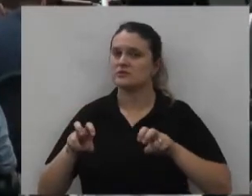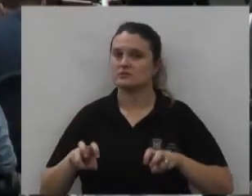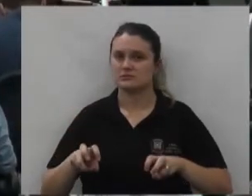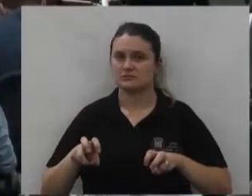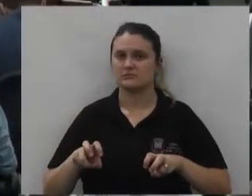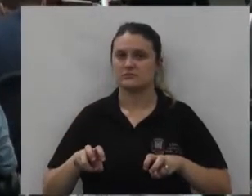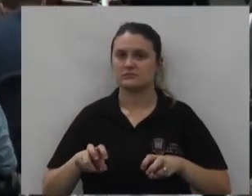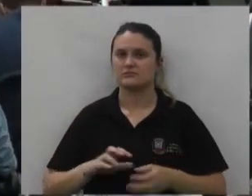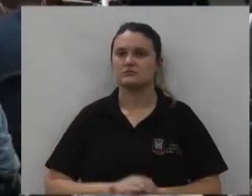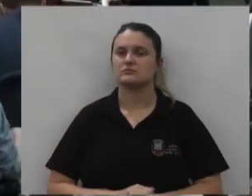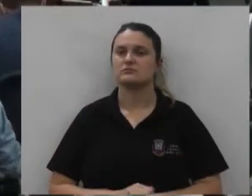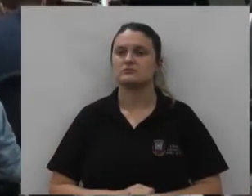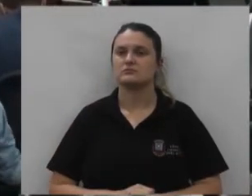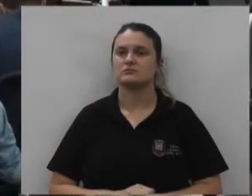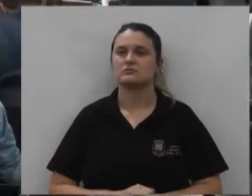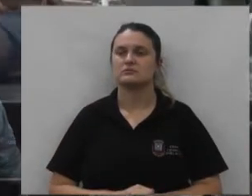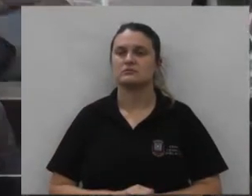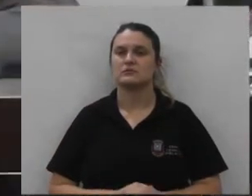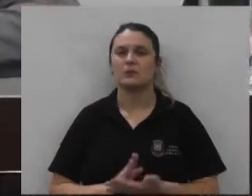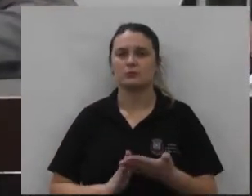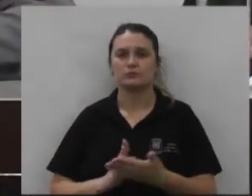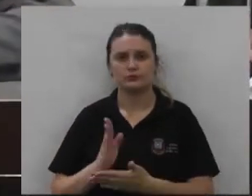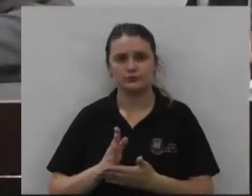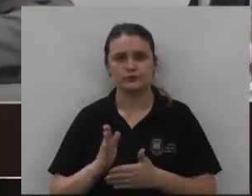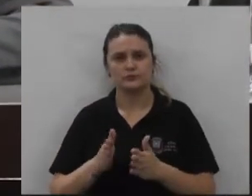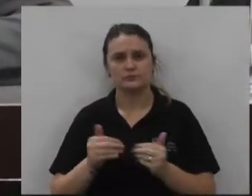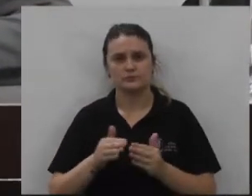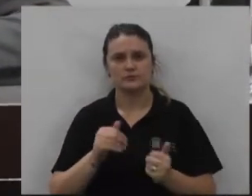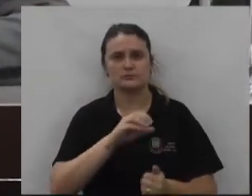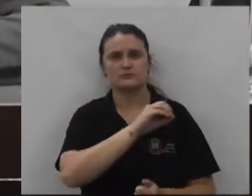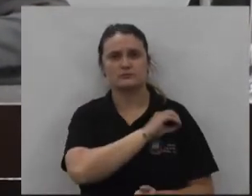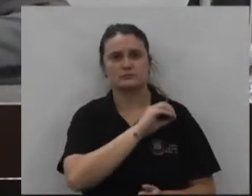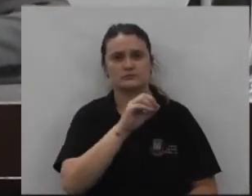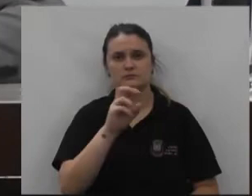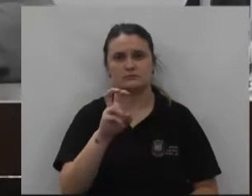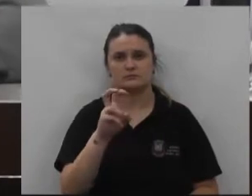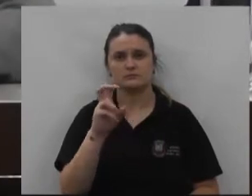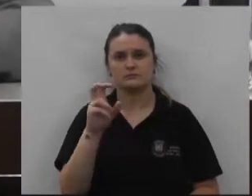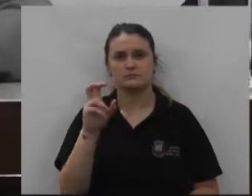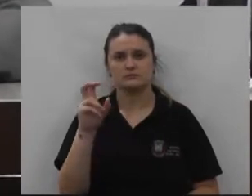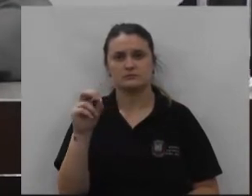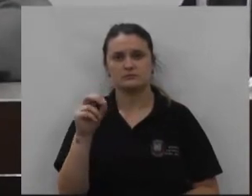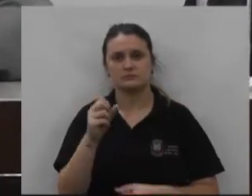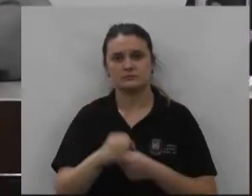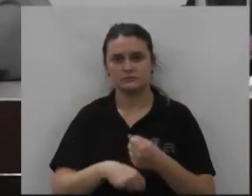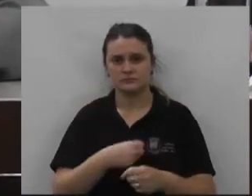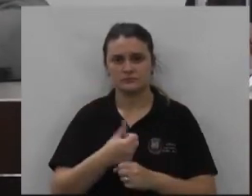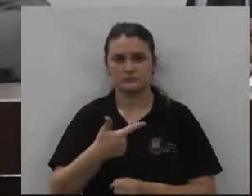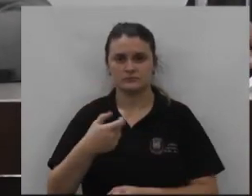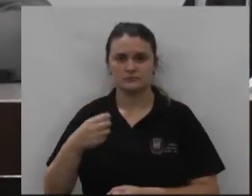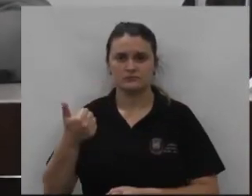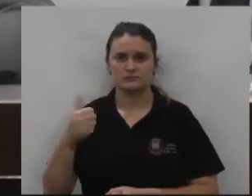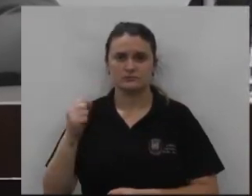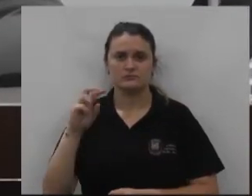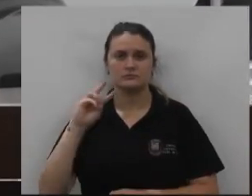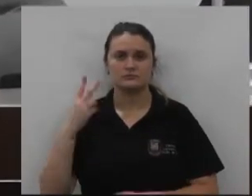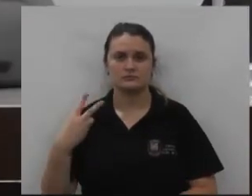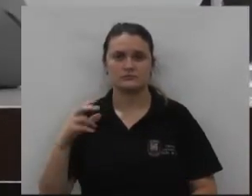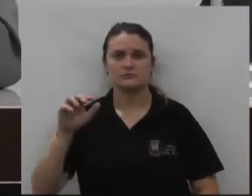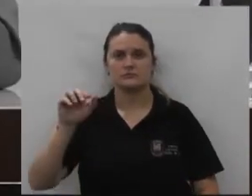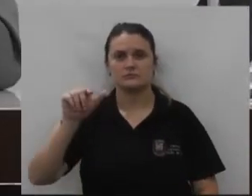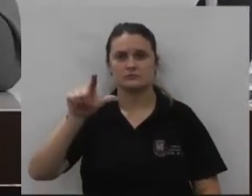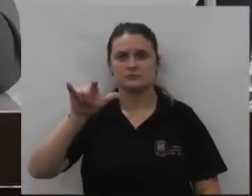permaneçam como estão aprovado então o requerimento número 50 2018 dos vereadores